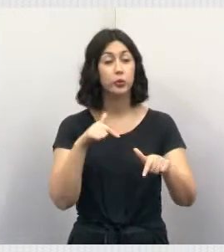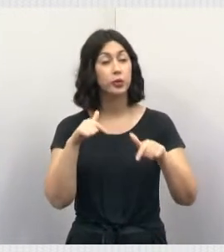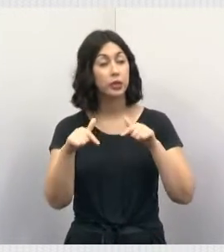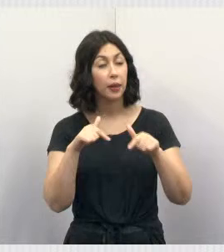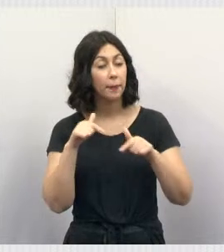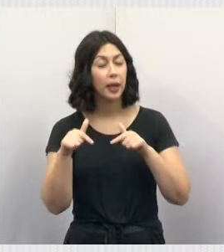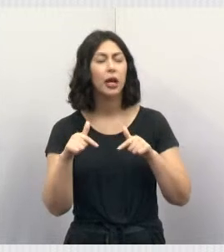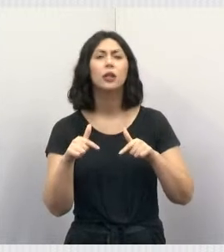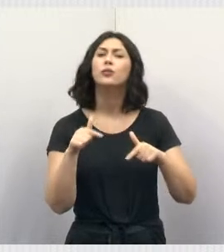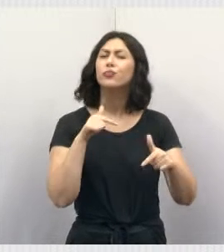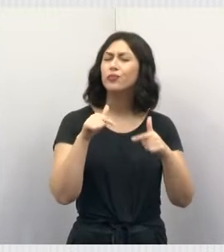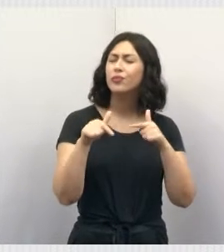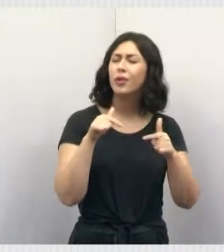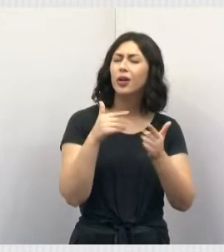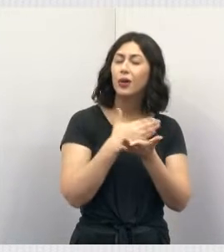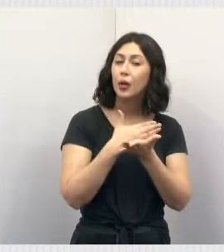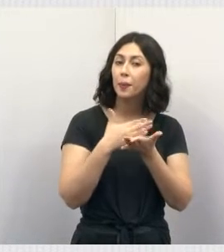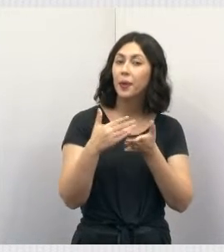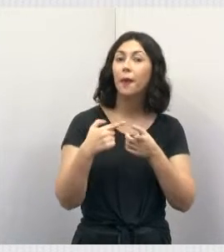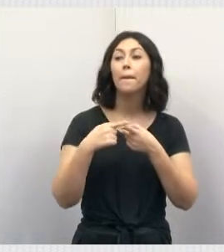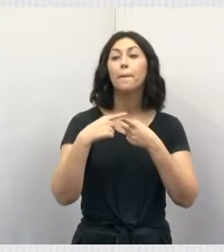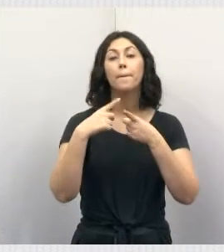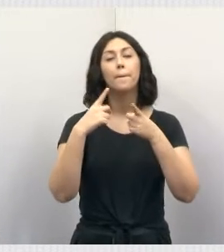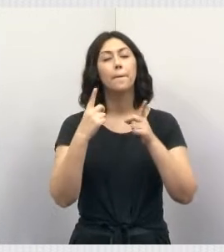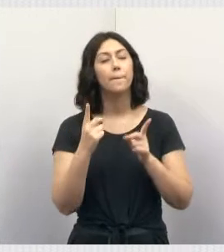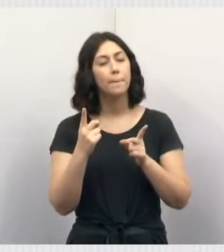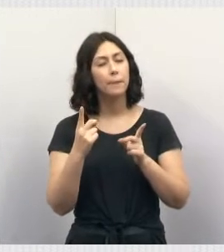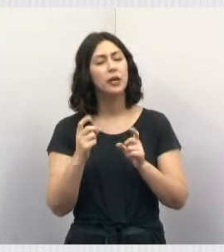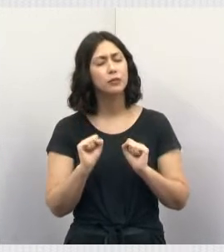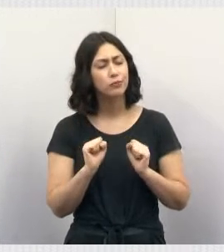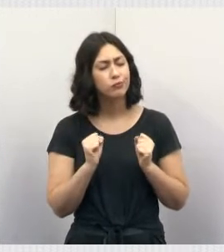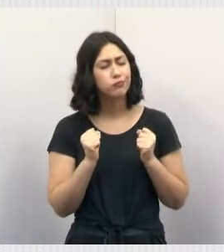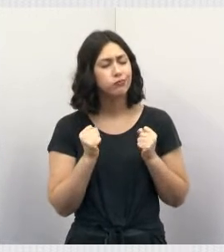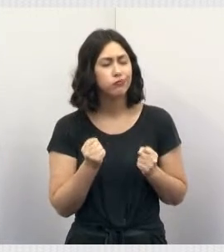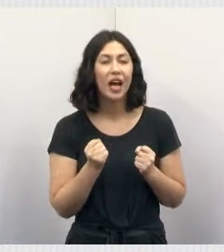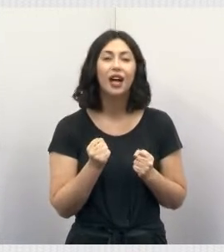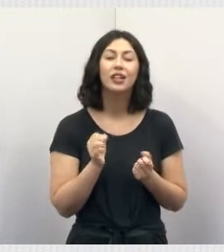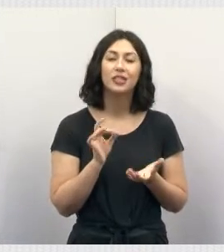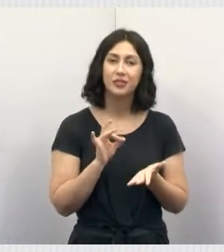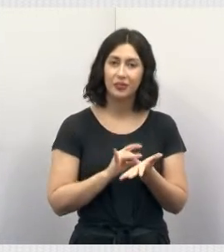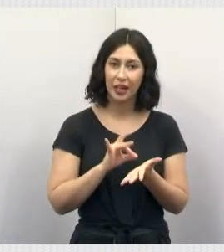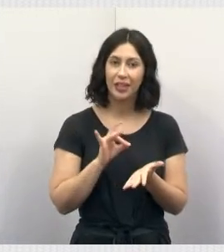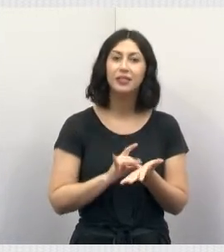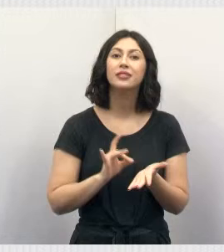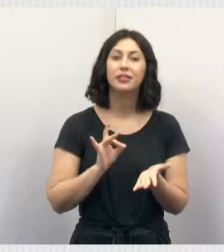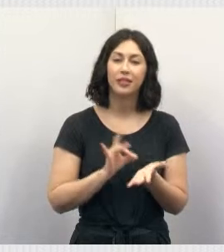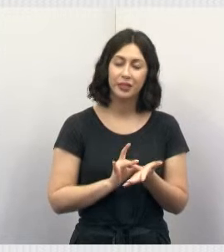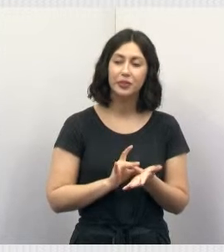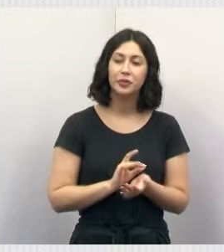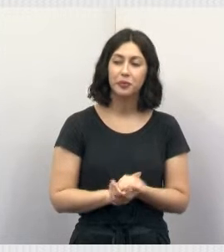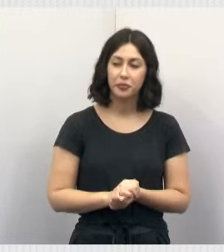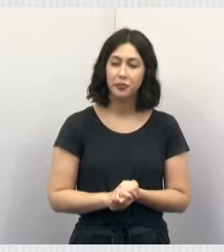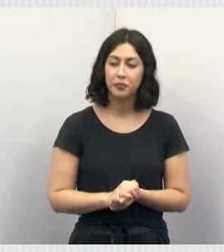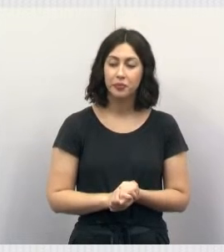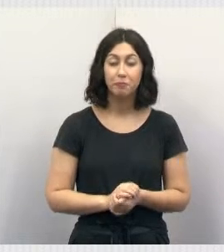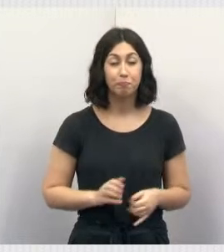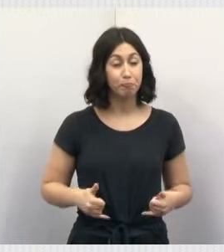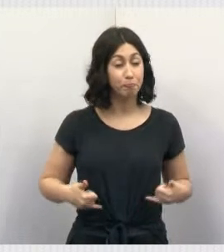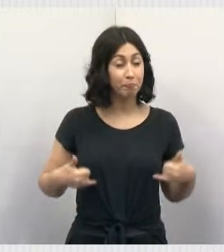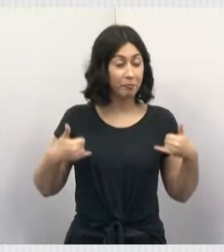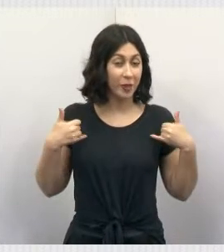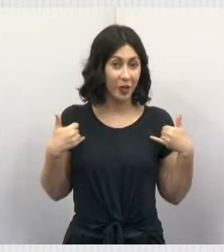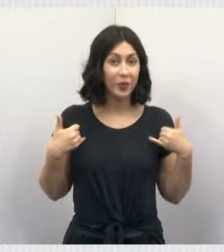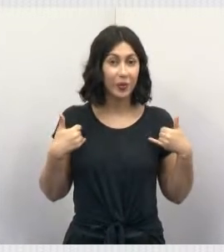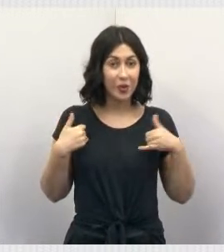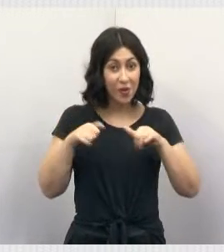É um trabalho que está iniciando, né, Gustavo? Mas que está sendo feito com muito afinco e muita dedicação pelos nossos GCMs. E é um orgulho para